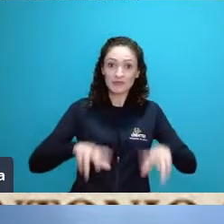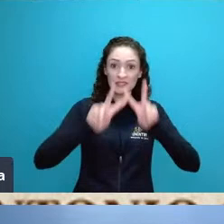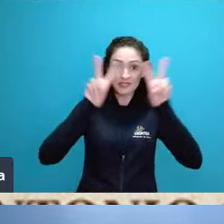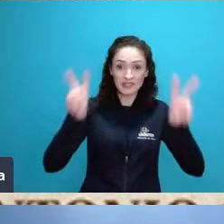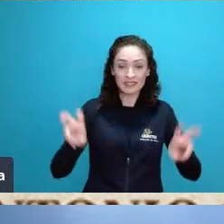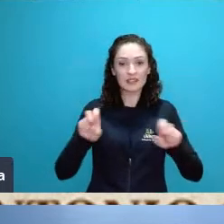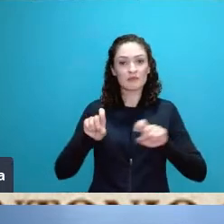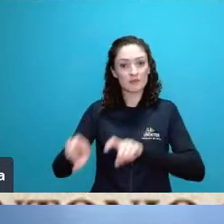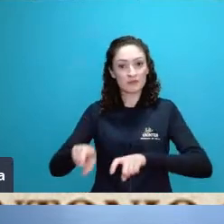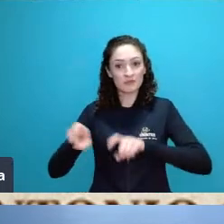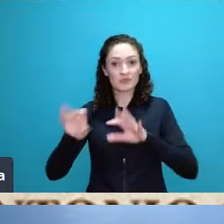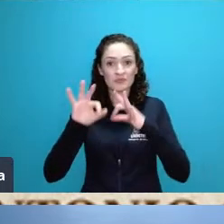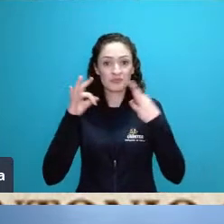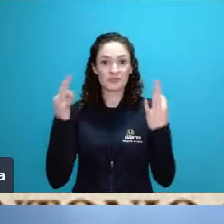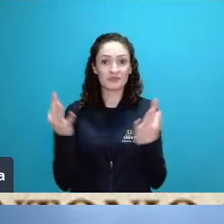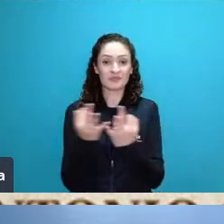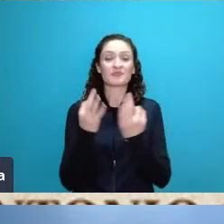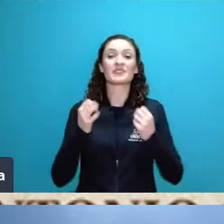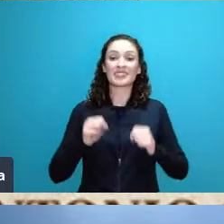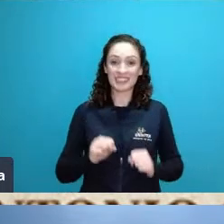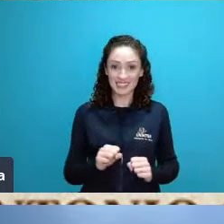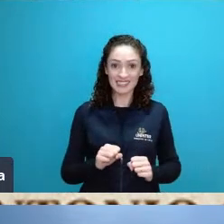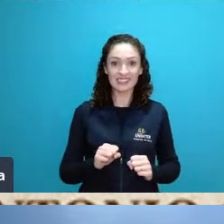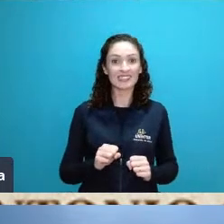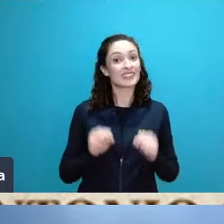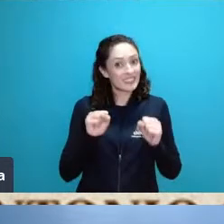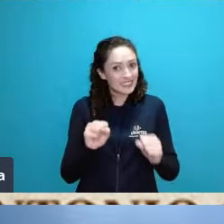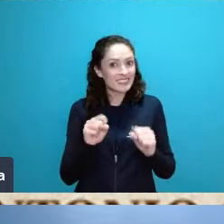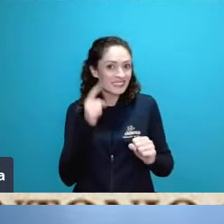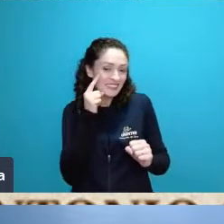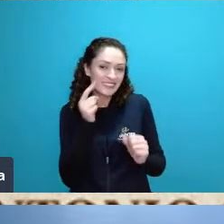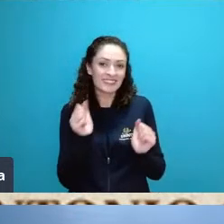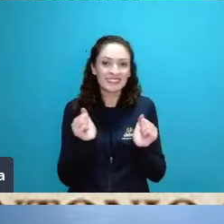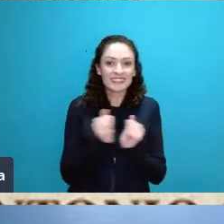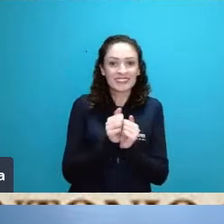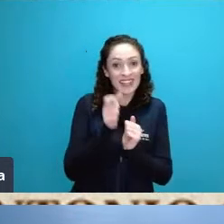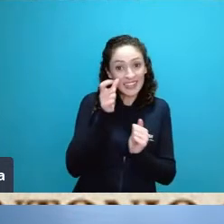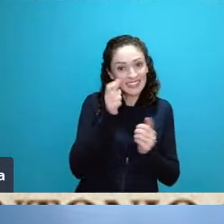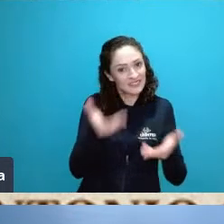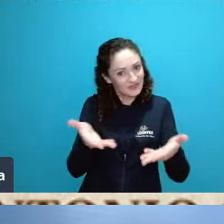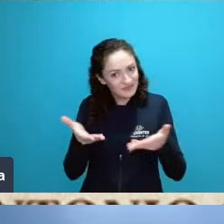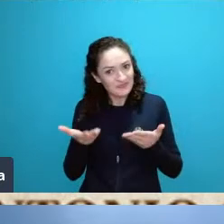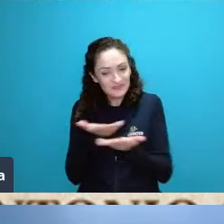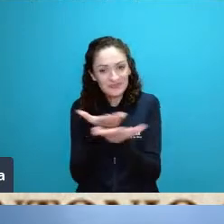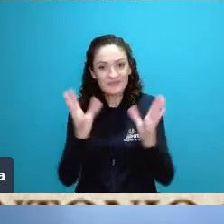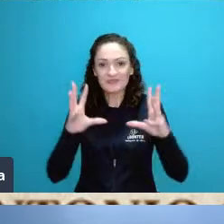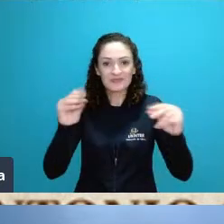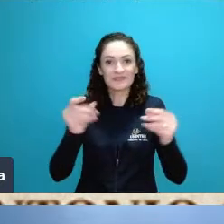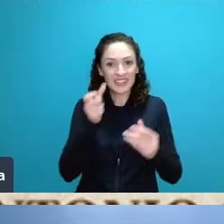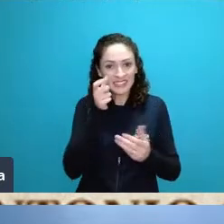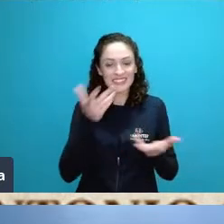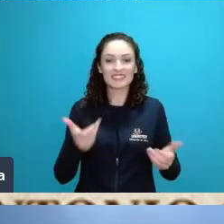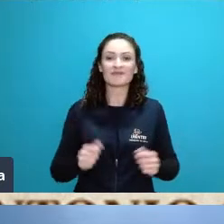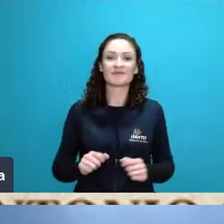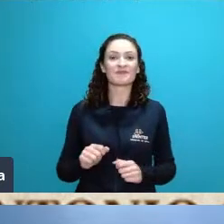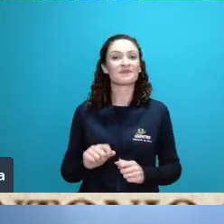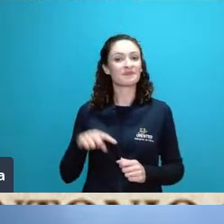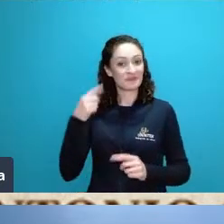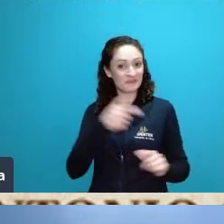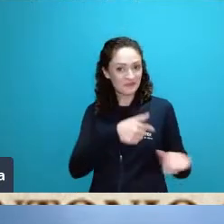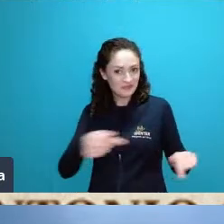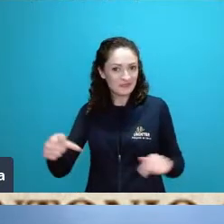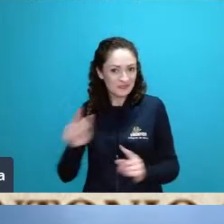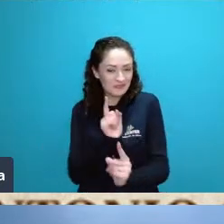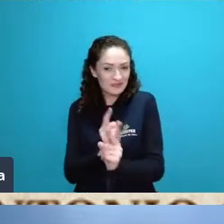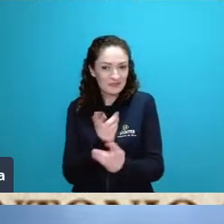então participem conosco então estão convidados e aguardamos todos vocês então boa